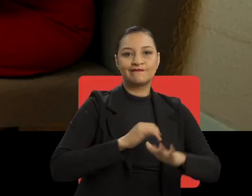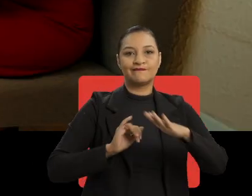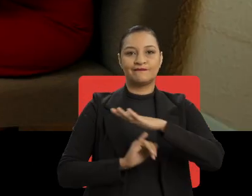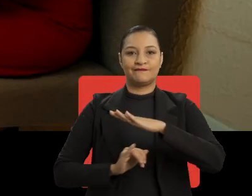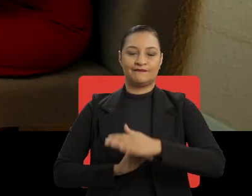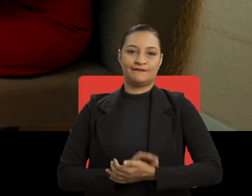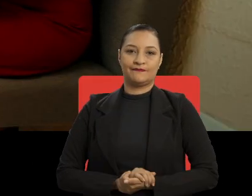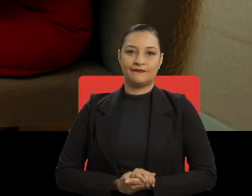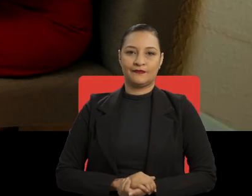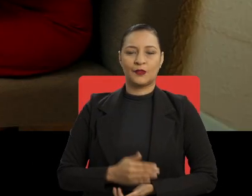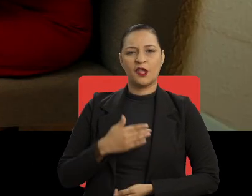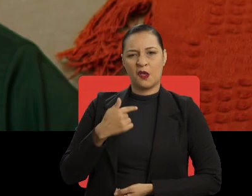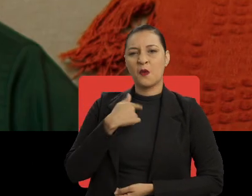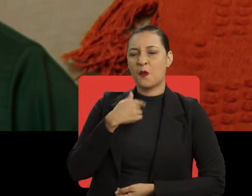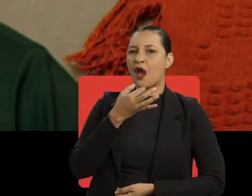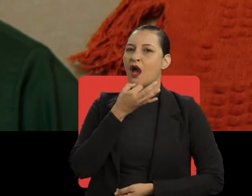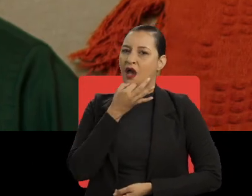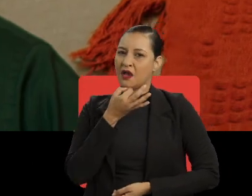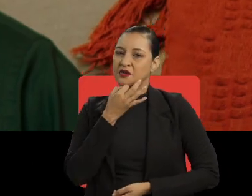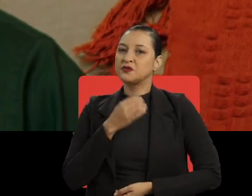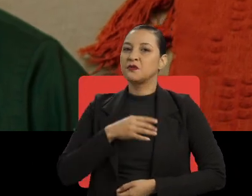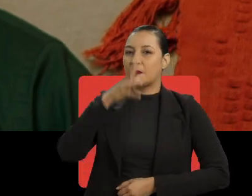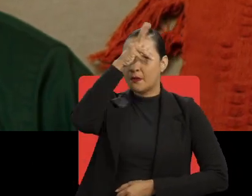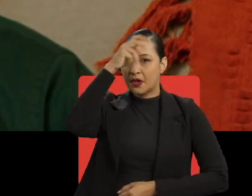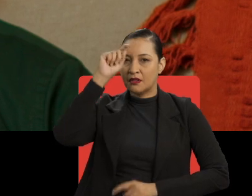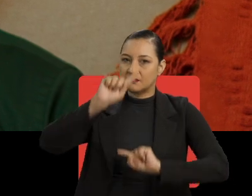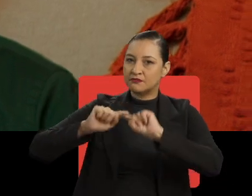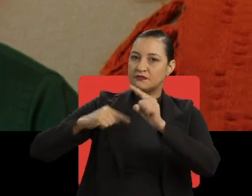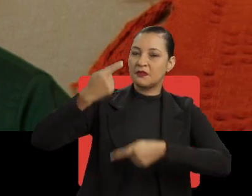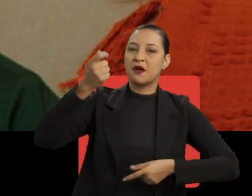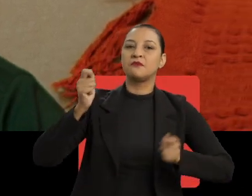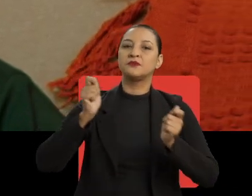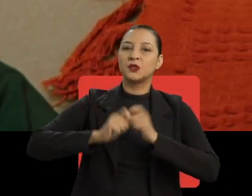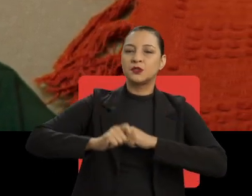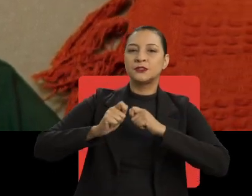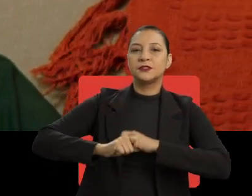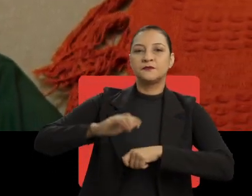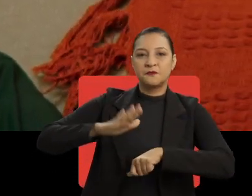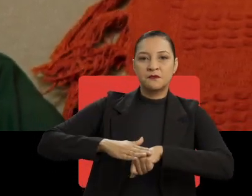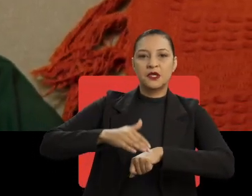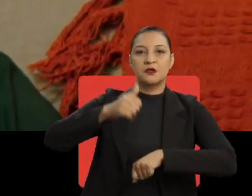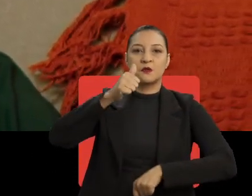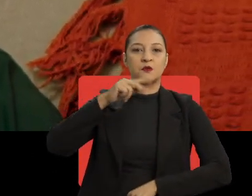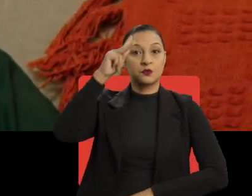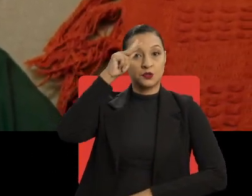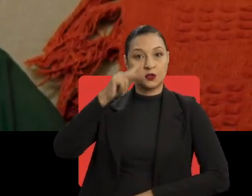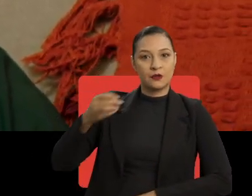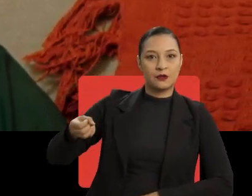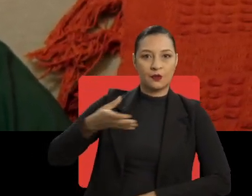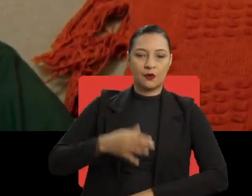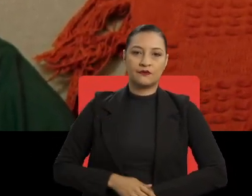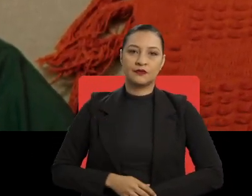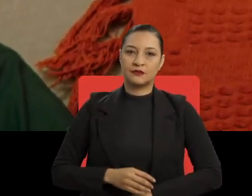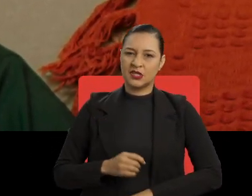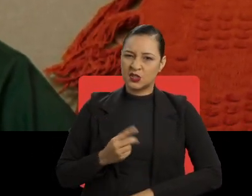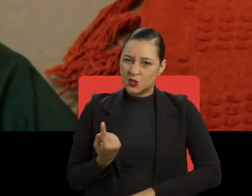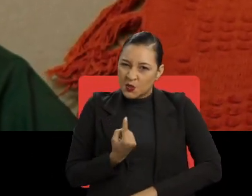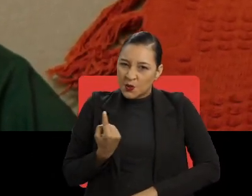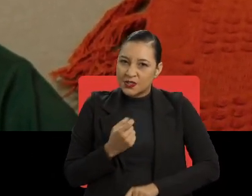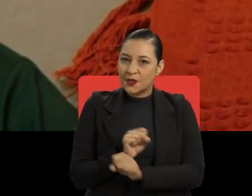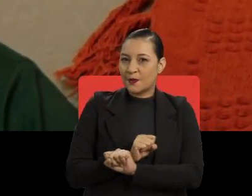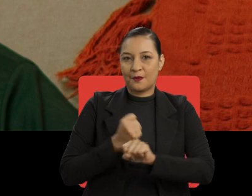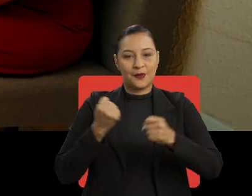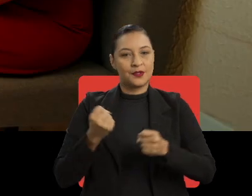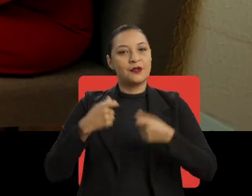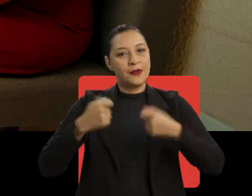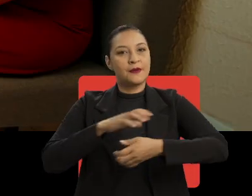com essa intersetorialidade que o senhor falou. Eu acho que Manaus pode muito mais. Manaus pode virar a página, escrever uma nova história. E não é